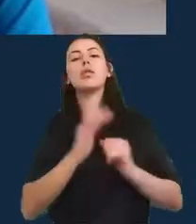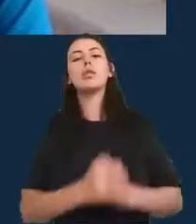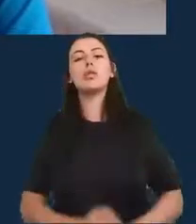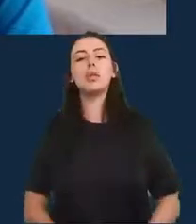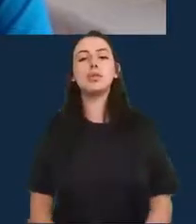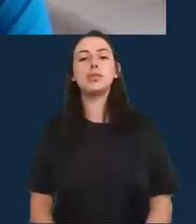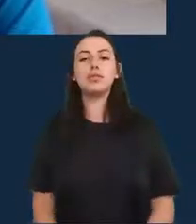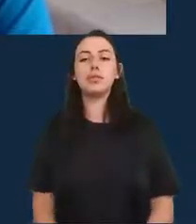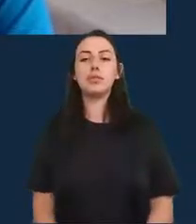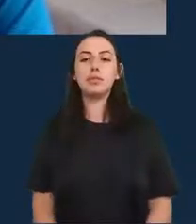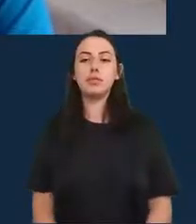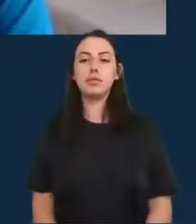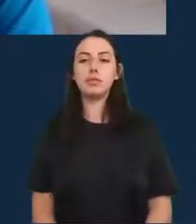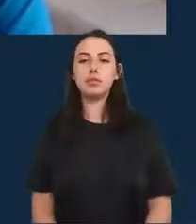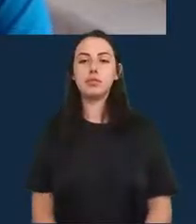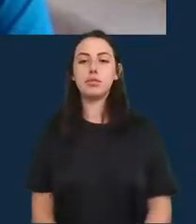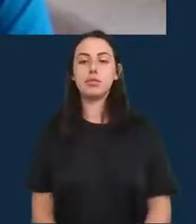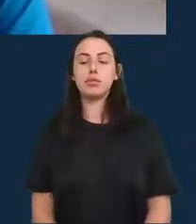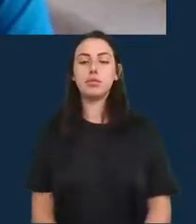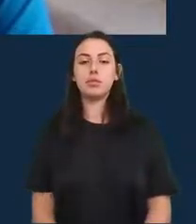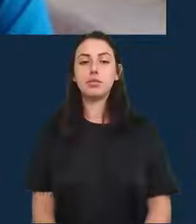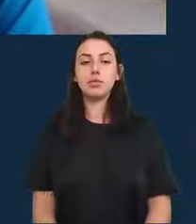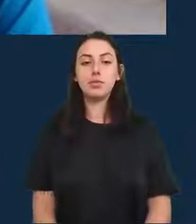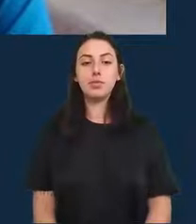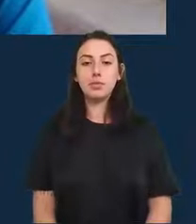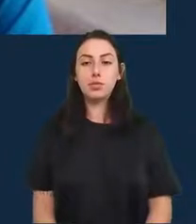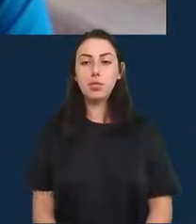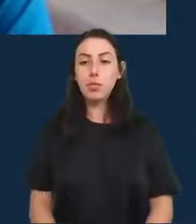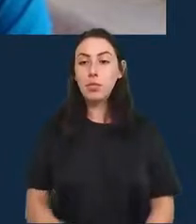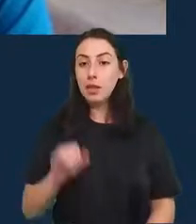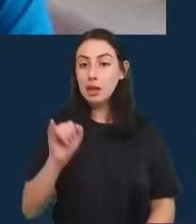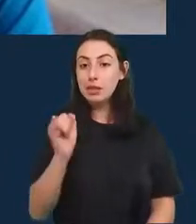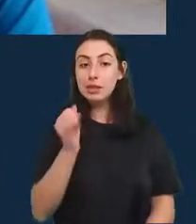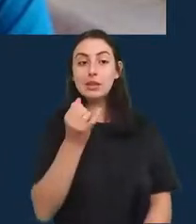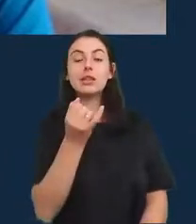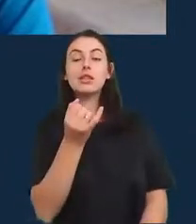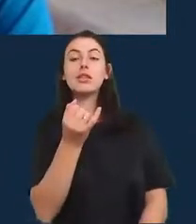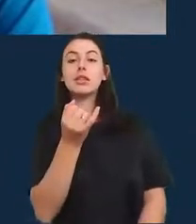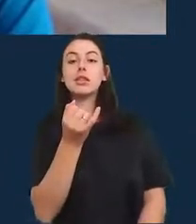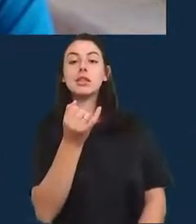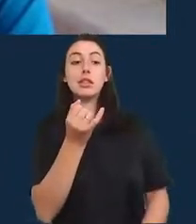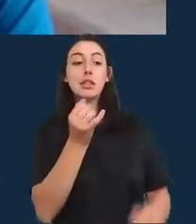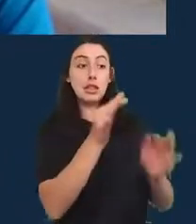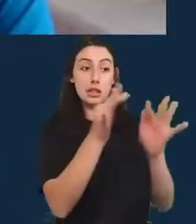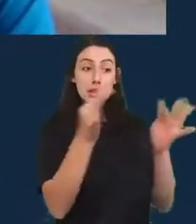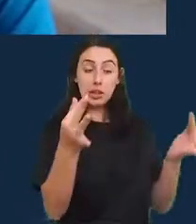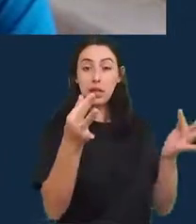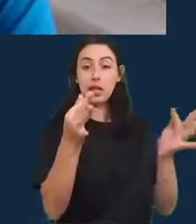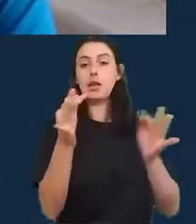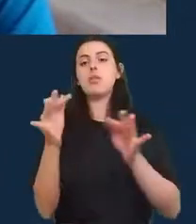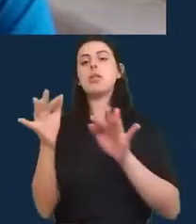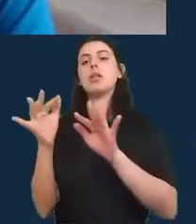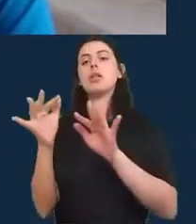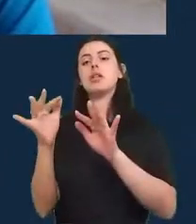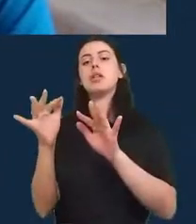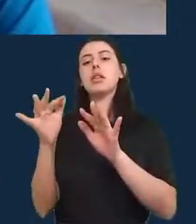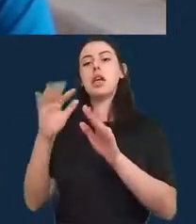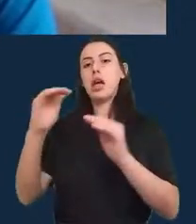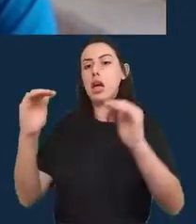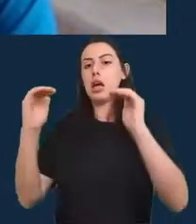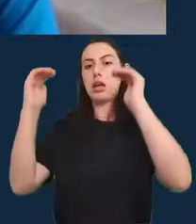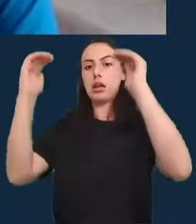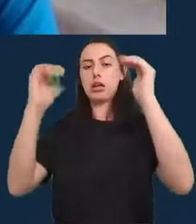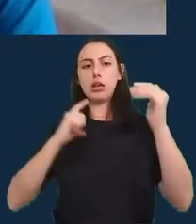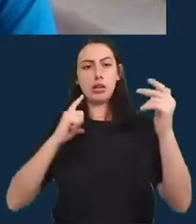então se eles desempenham igual com certeza eu prefiro um modelo mais simples mas quando isso não acontece eu acho que vale a pena